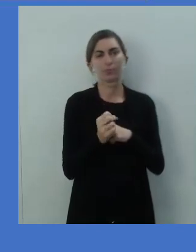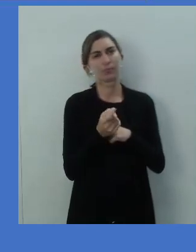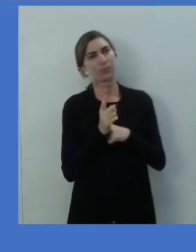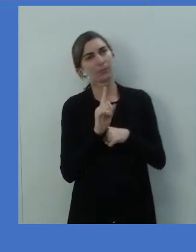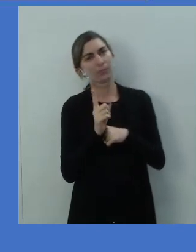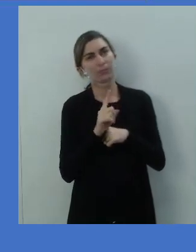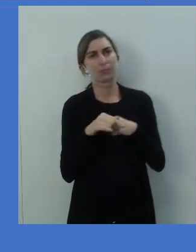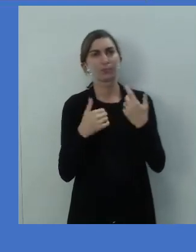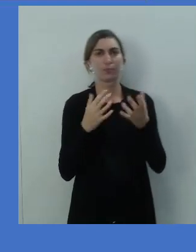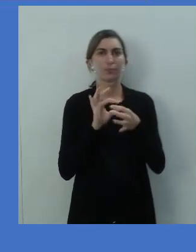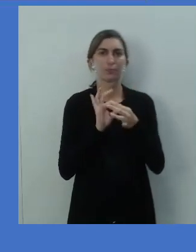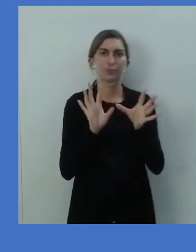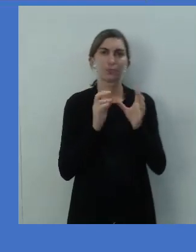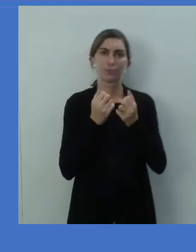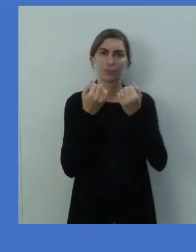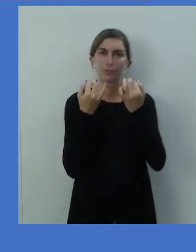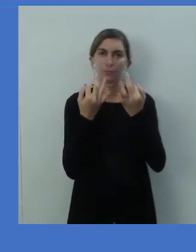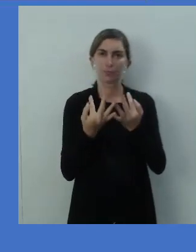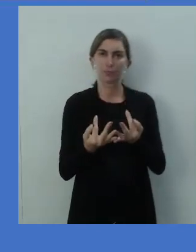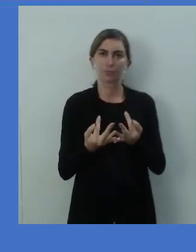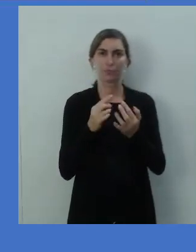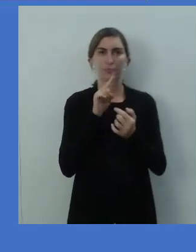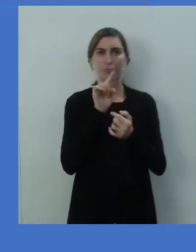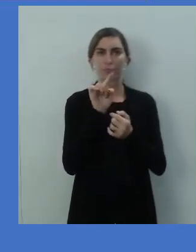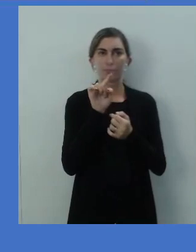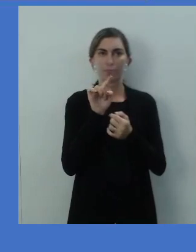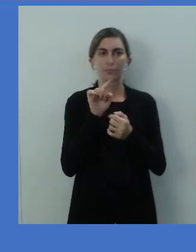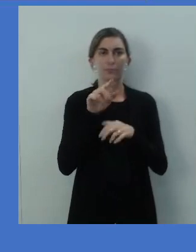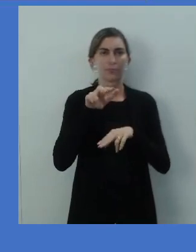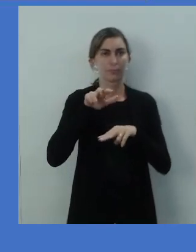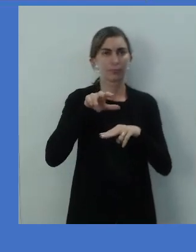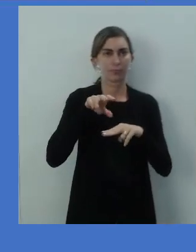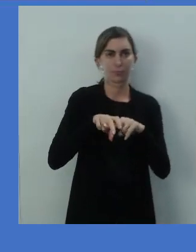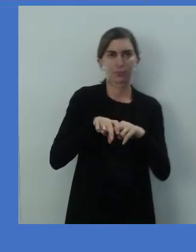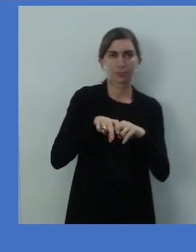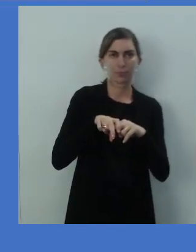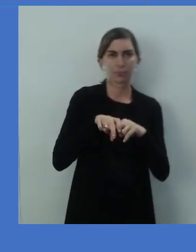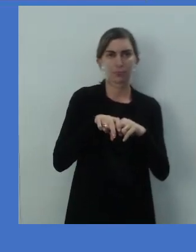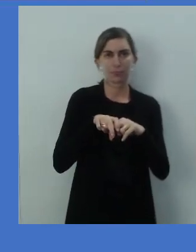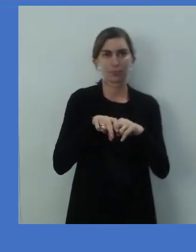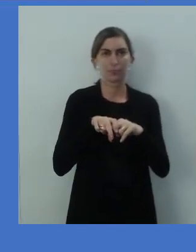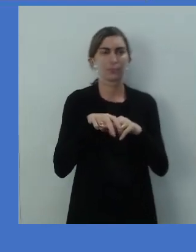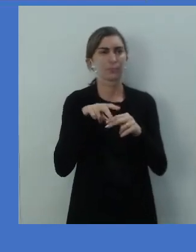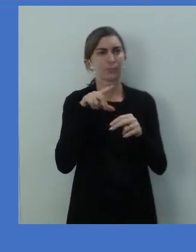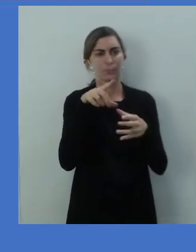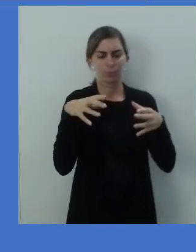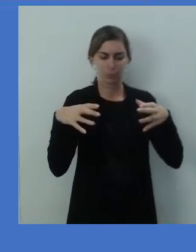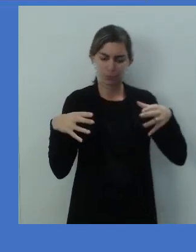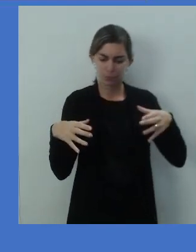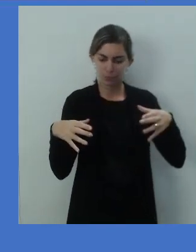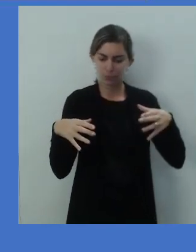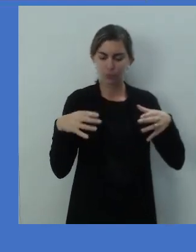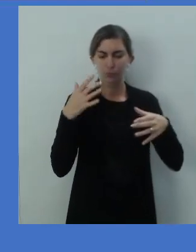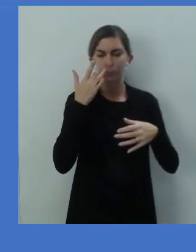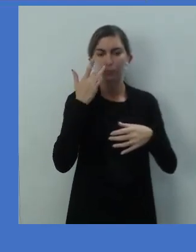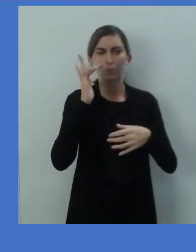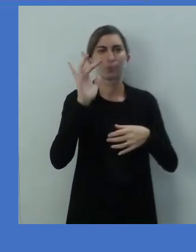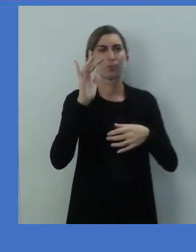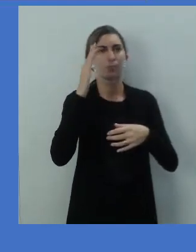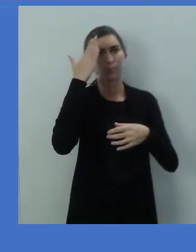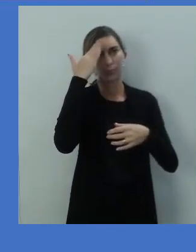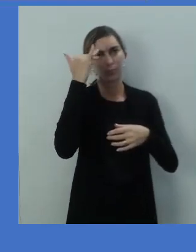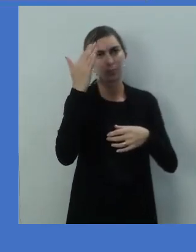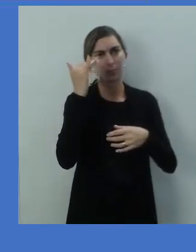Então, deixa eu te explicar. Esse carinha aí que está sentado nesse caldeirão de ouro, ele é o famoso